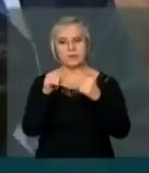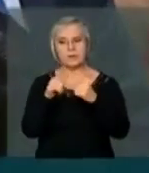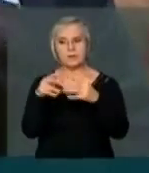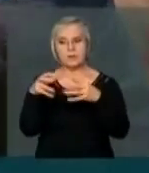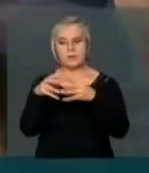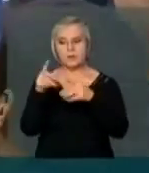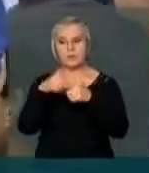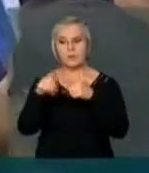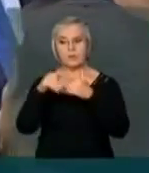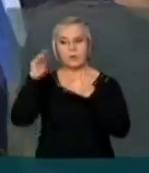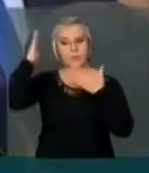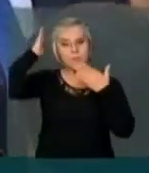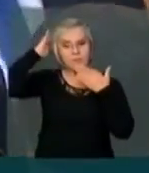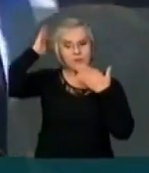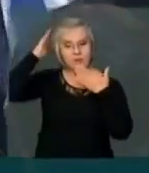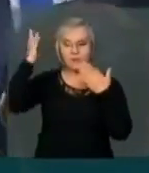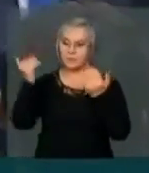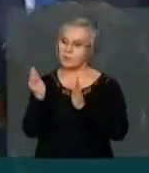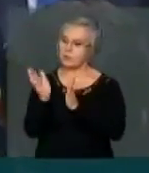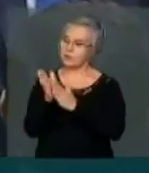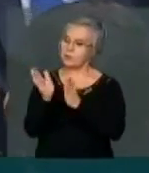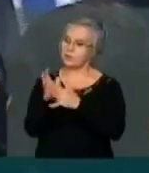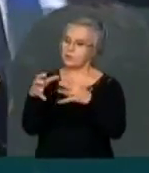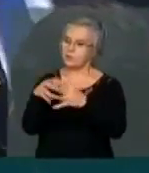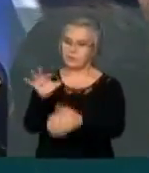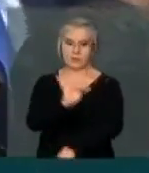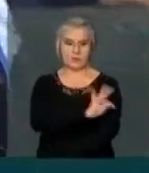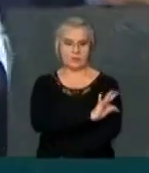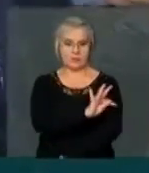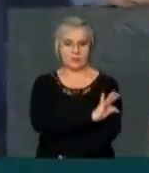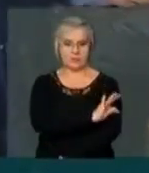indígena. Então, parabéns aos técnicos.